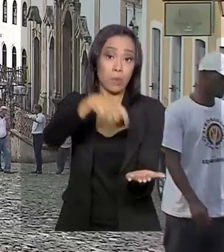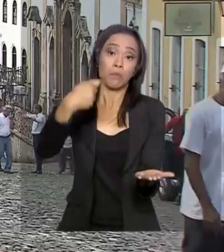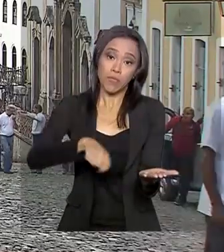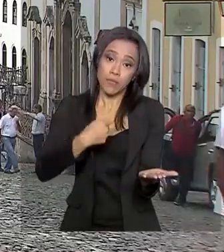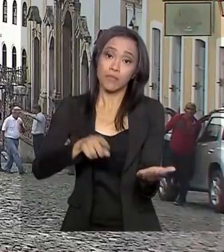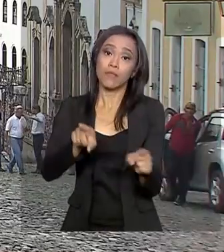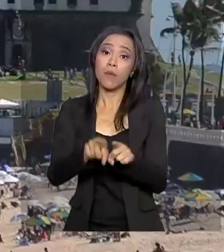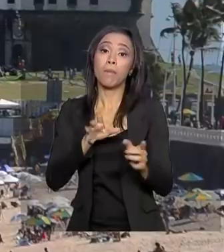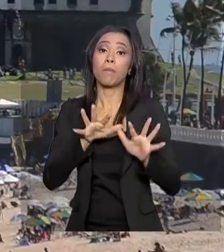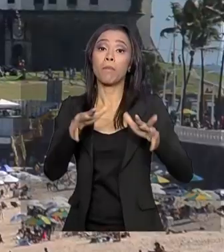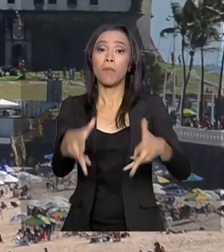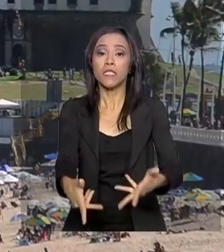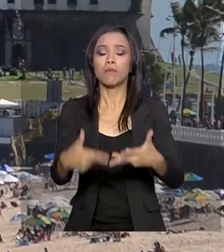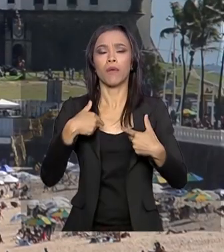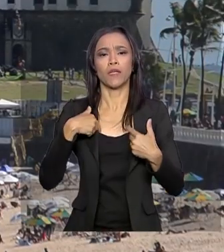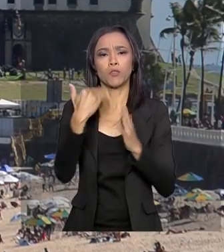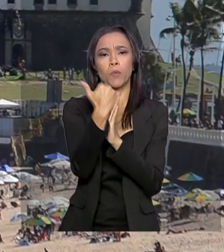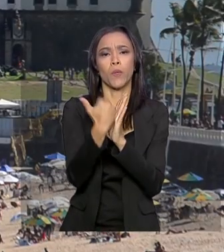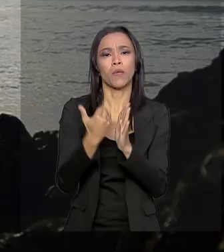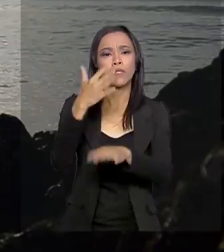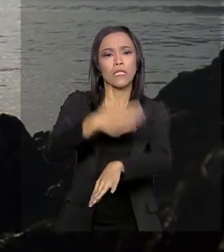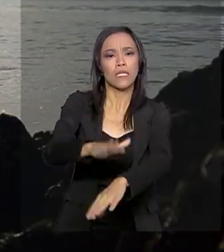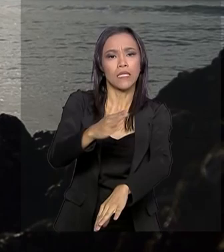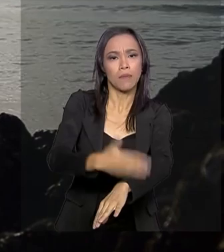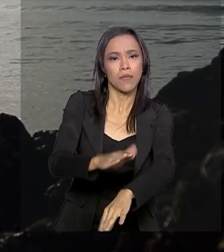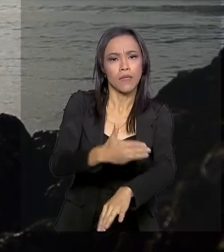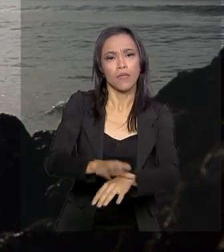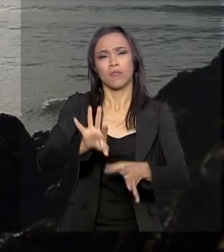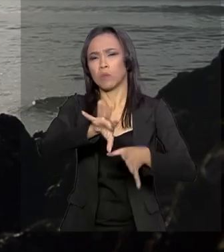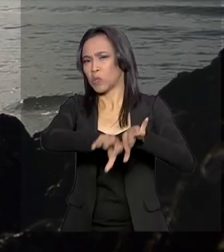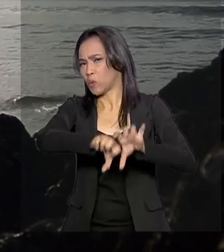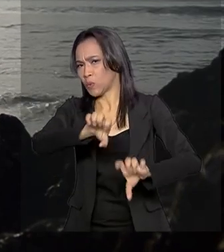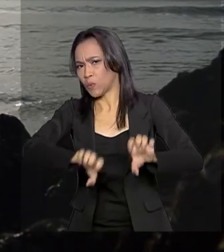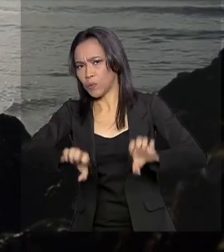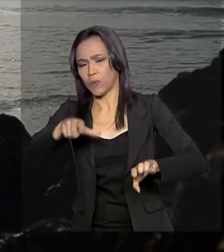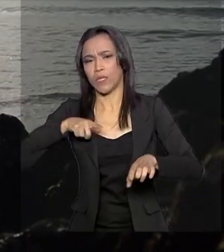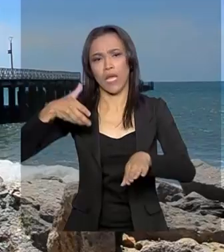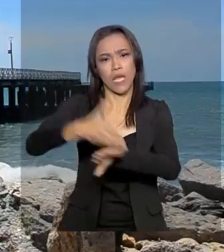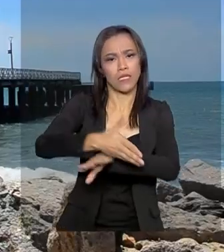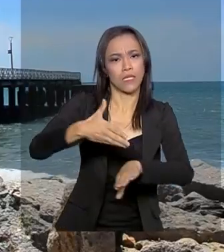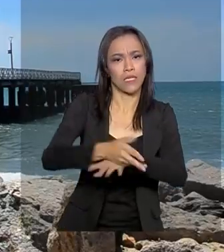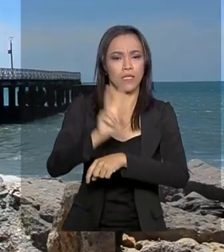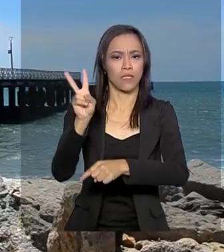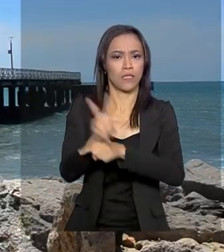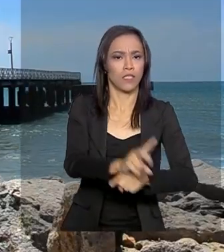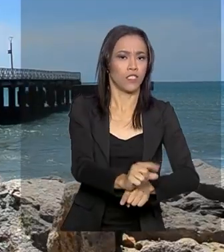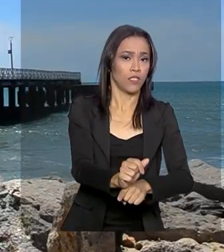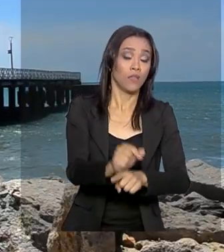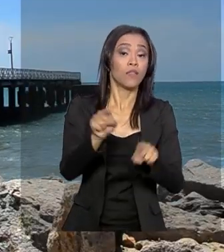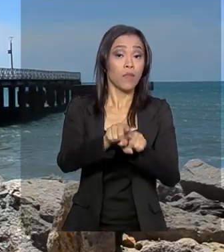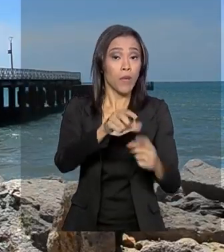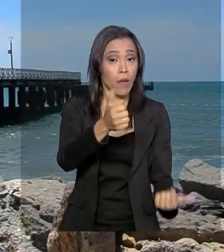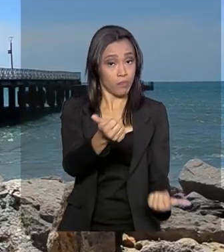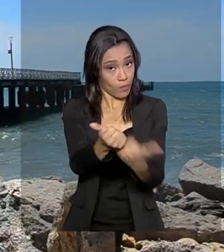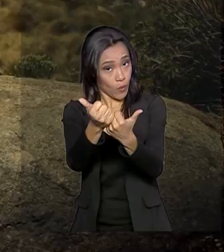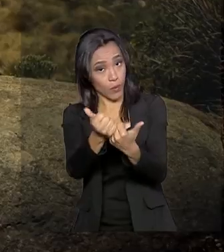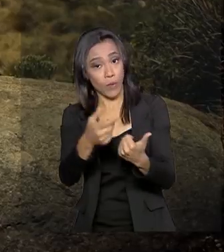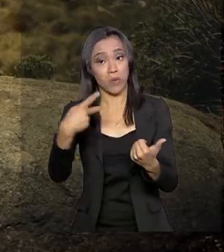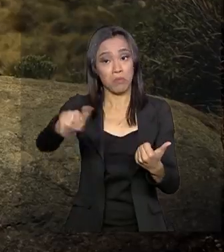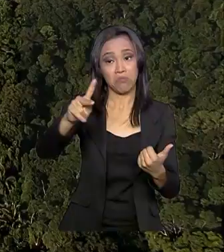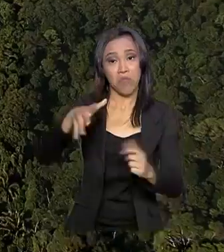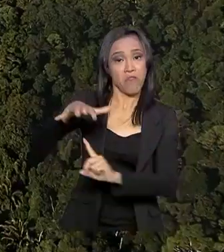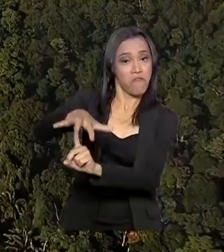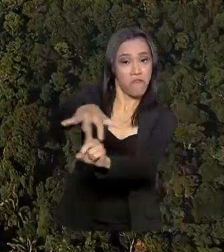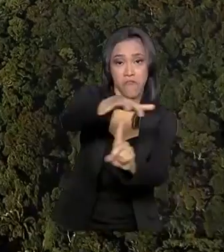participar de programas de qualificação e infraestrutura, podem ter acesso a financiamentos, além de apoio em eventos, feiras